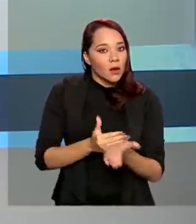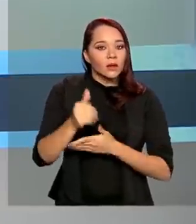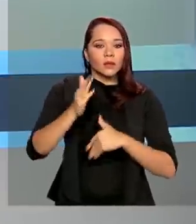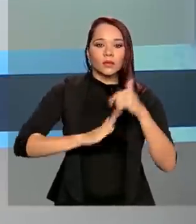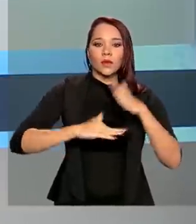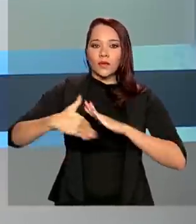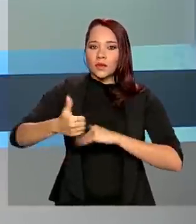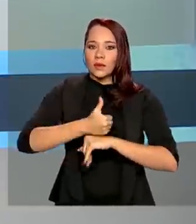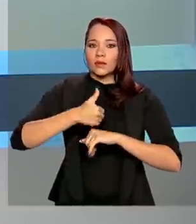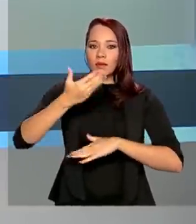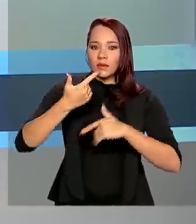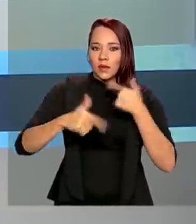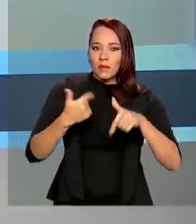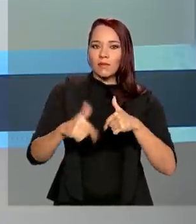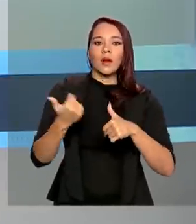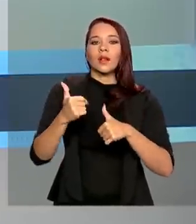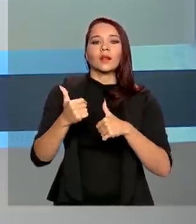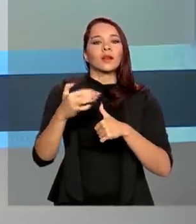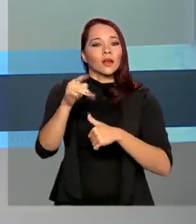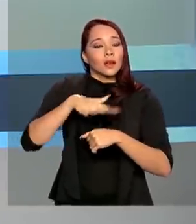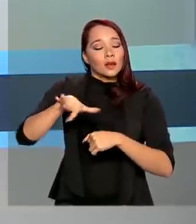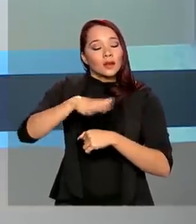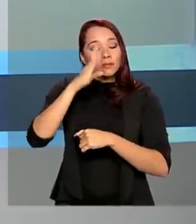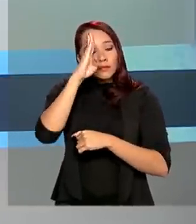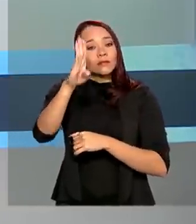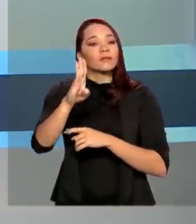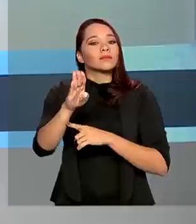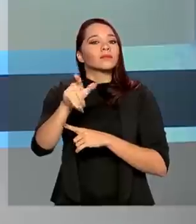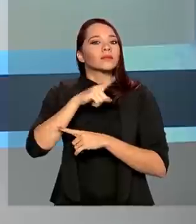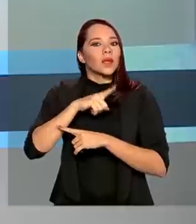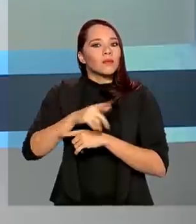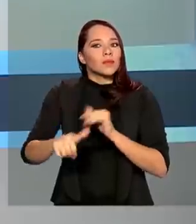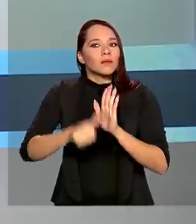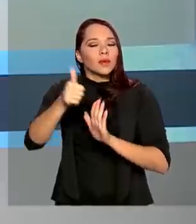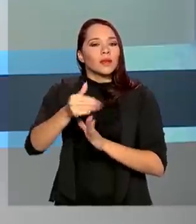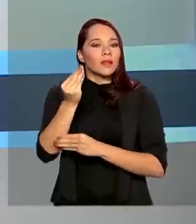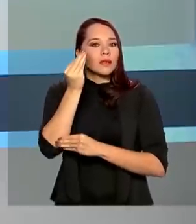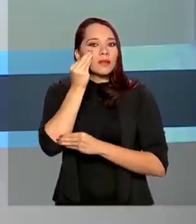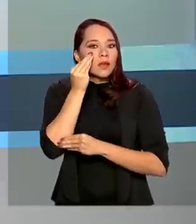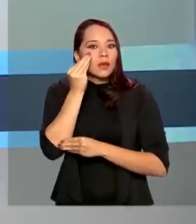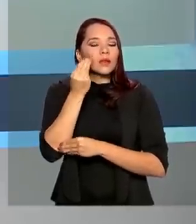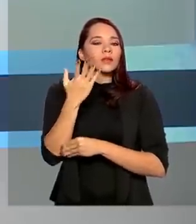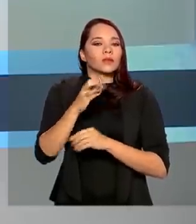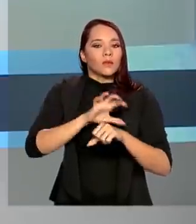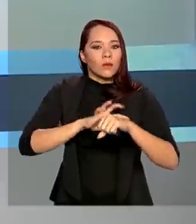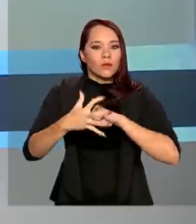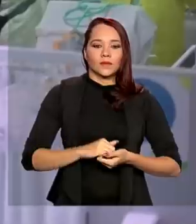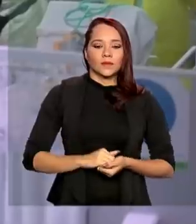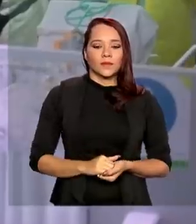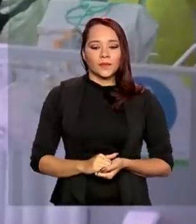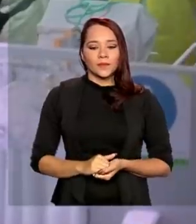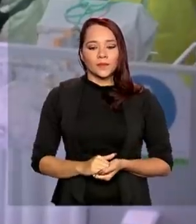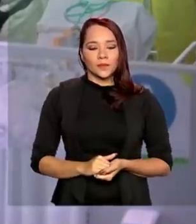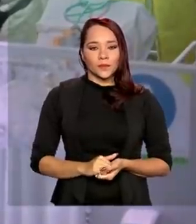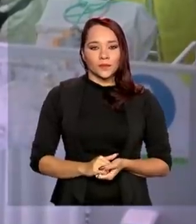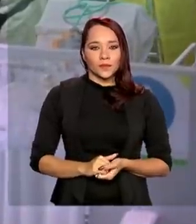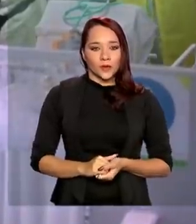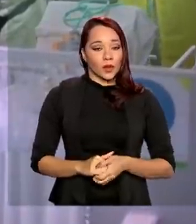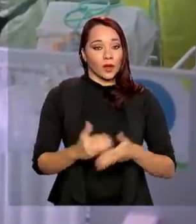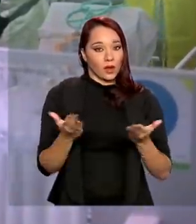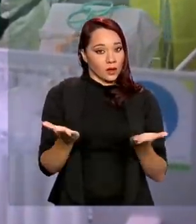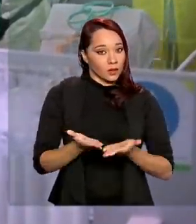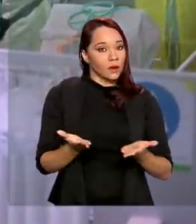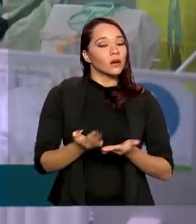profissionais que trabalham em serviços essenciais terão prioridade para fazer os testes da Covid-19. Agora